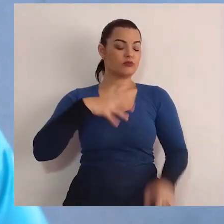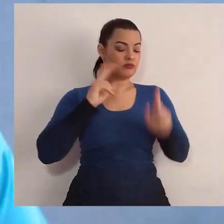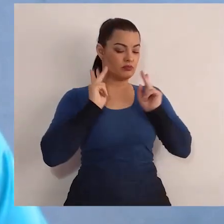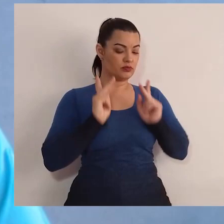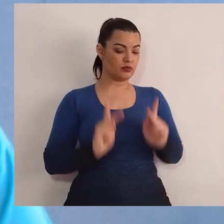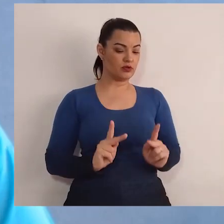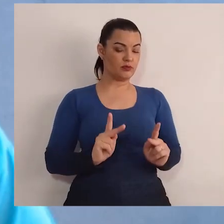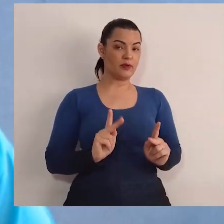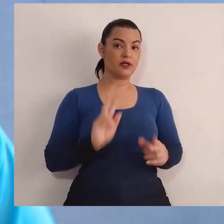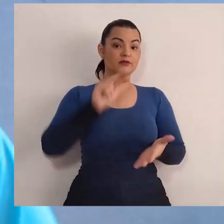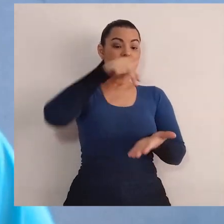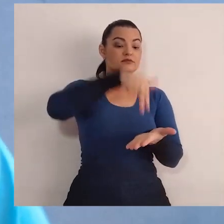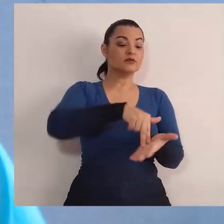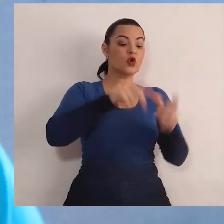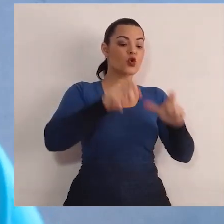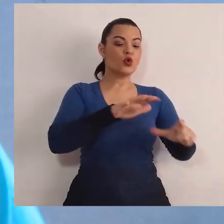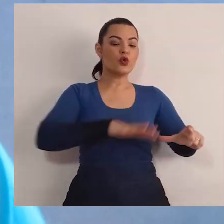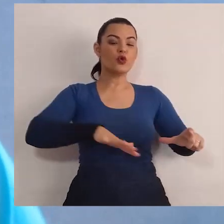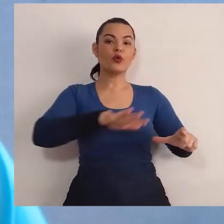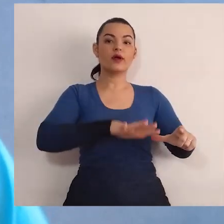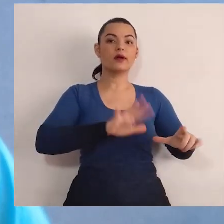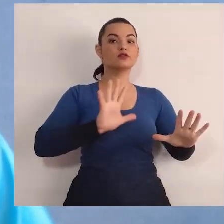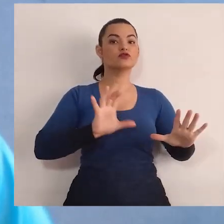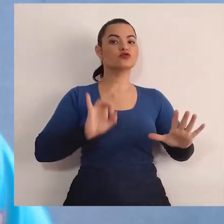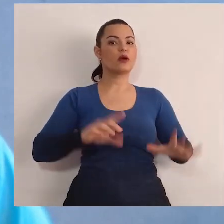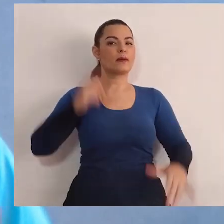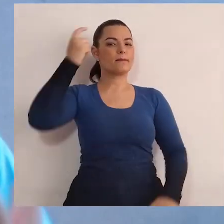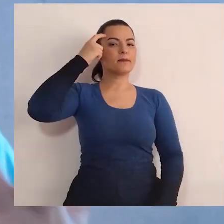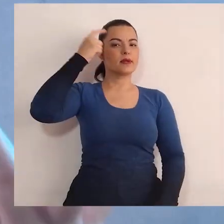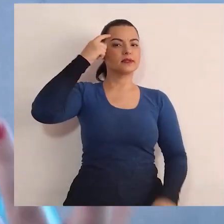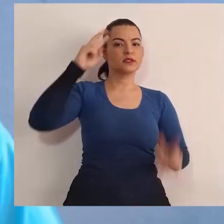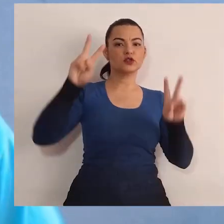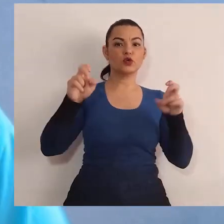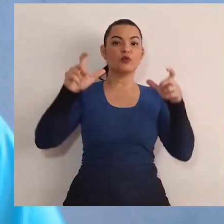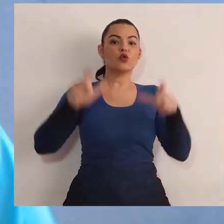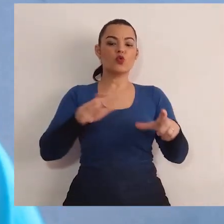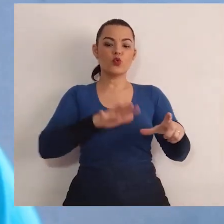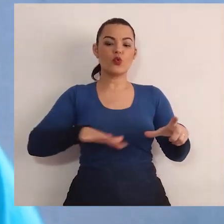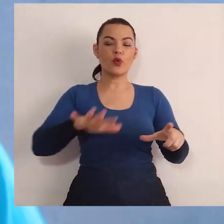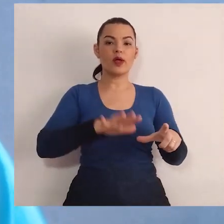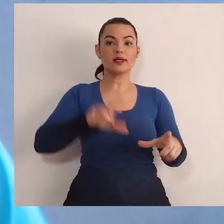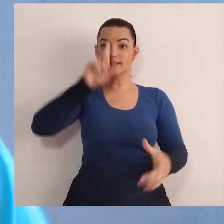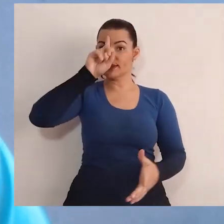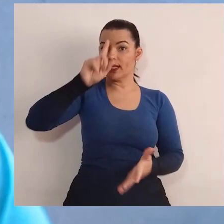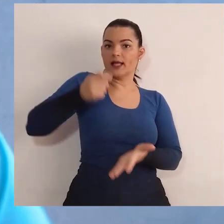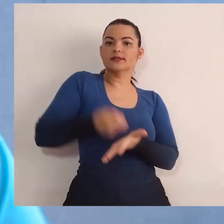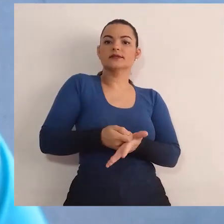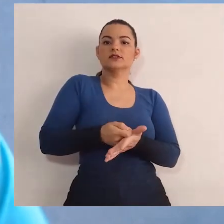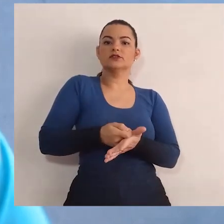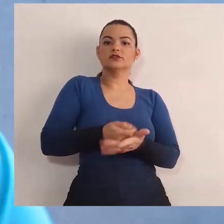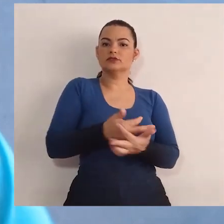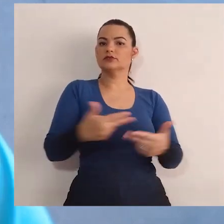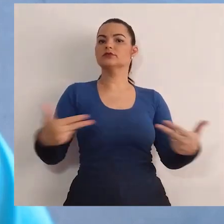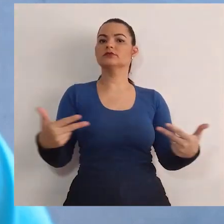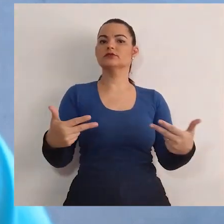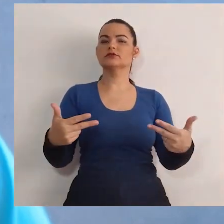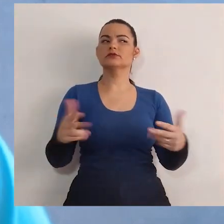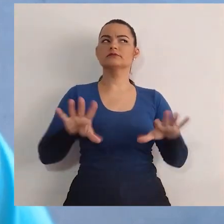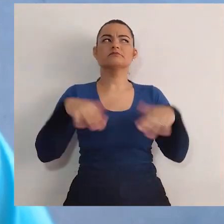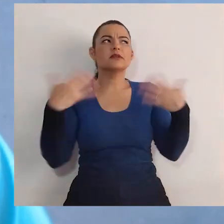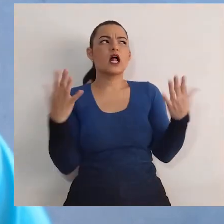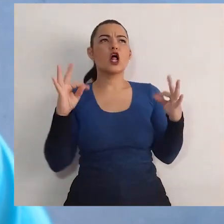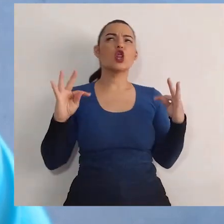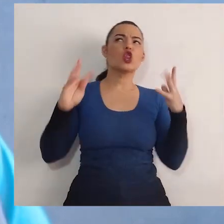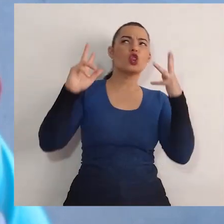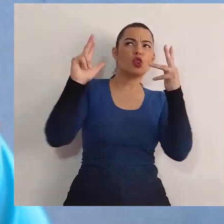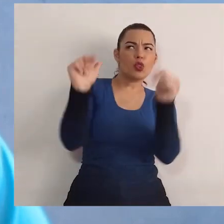espaços, levando em consideração os espaços decisórios. Será que todos nós